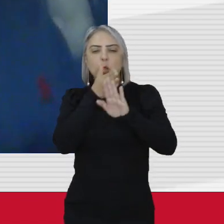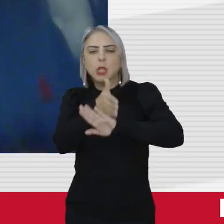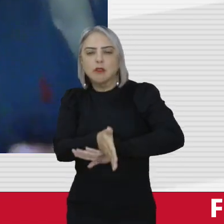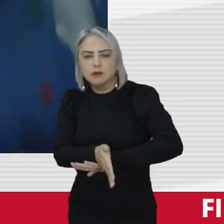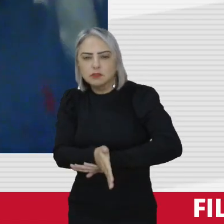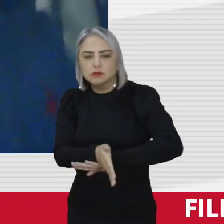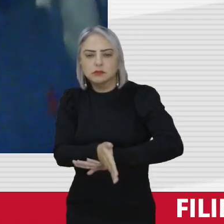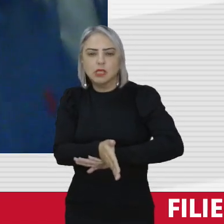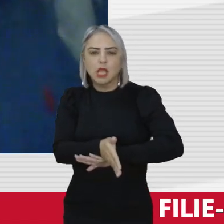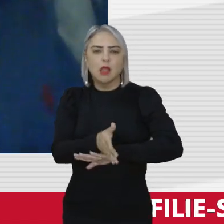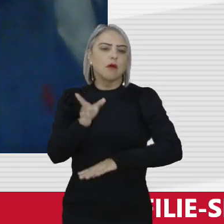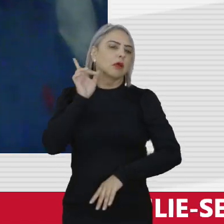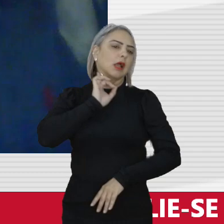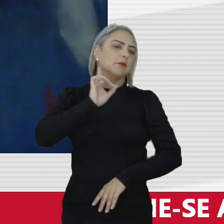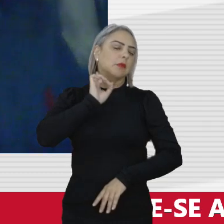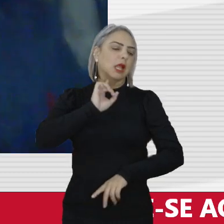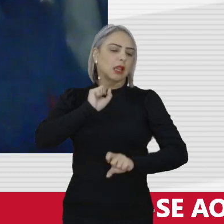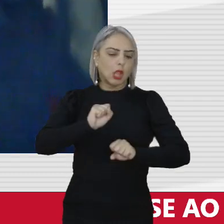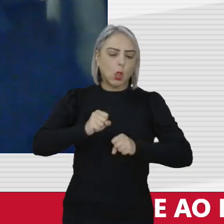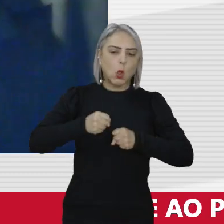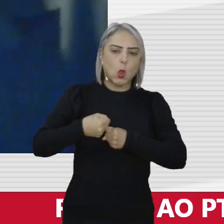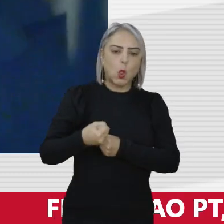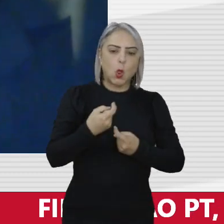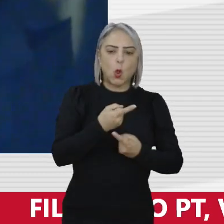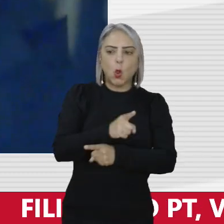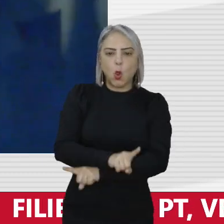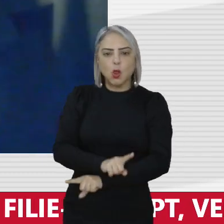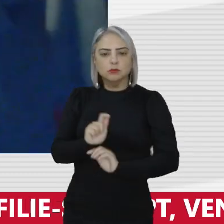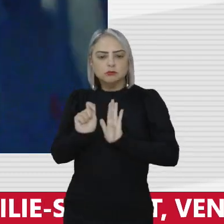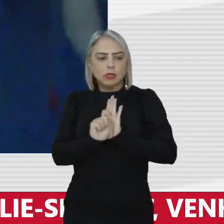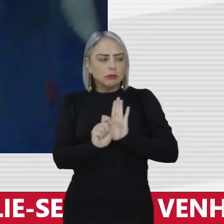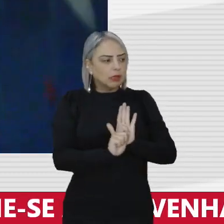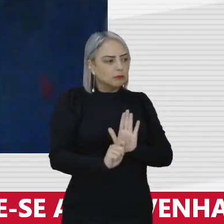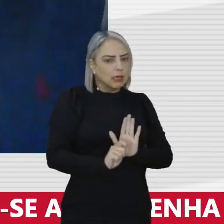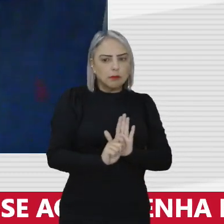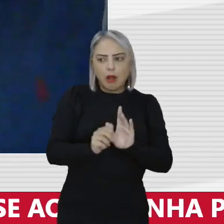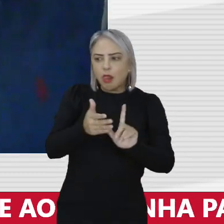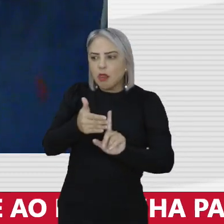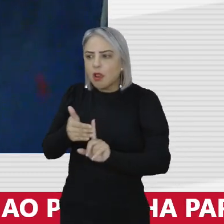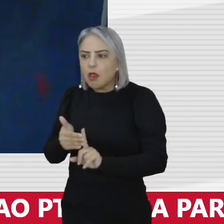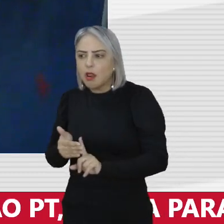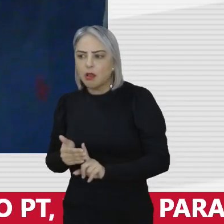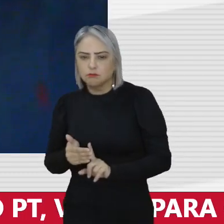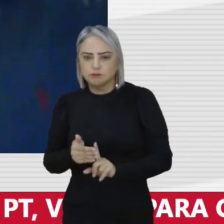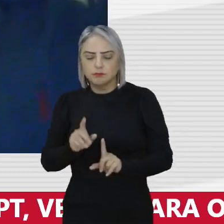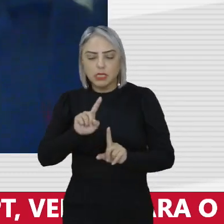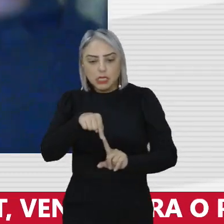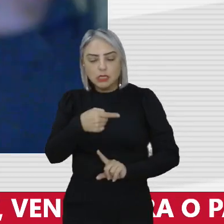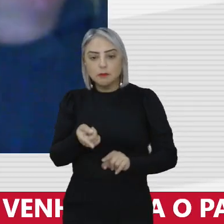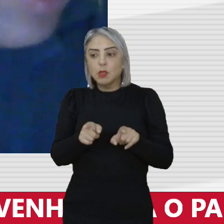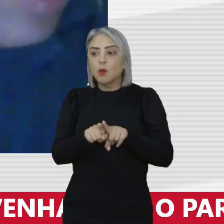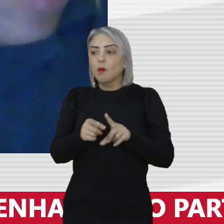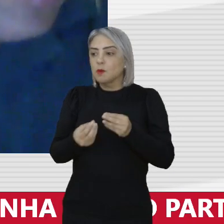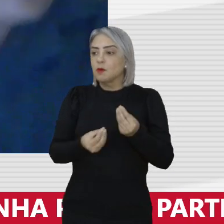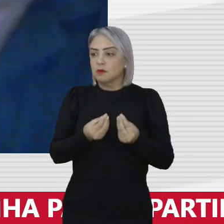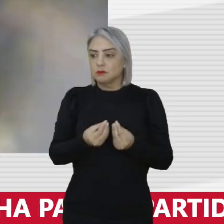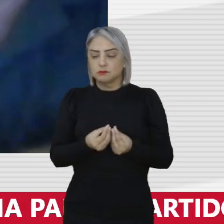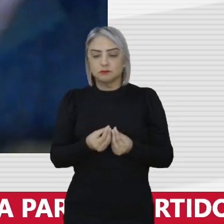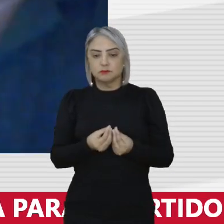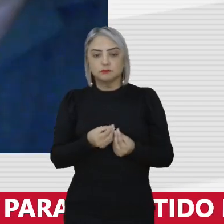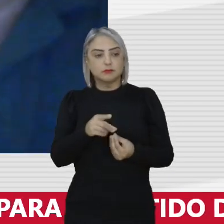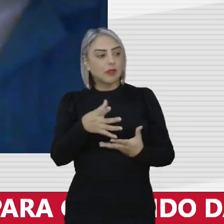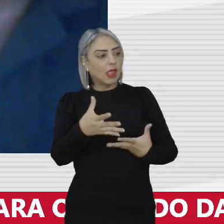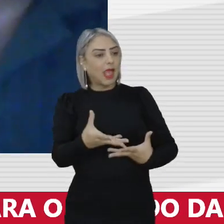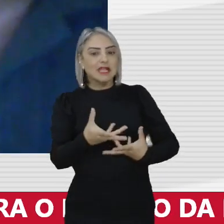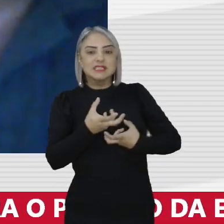americana no combate ao tráfico de drogas, e depois, como isso é